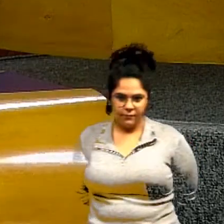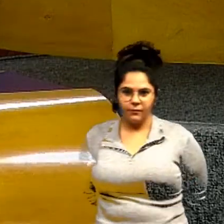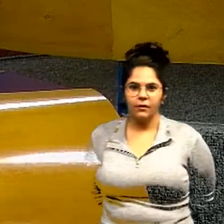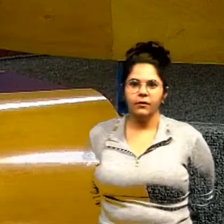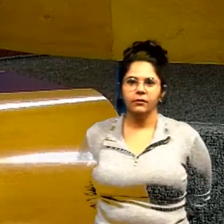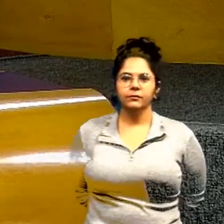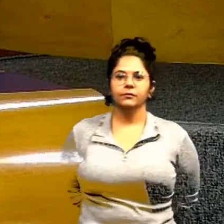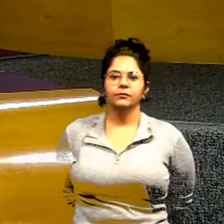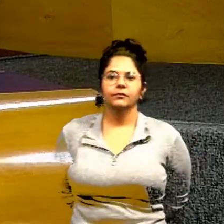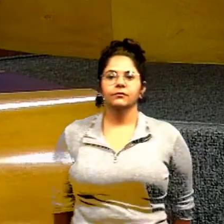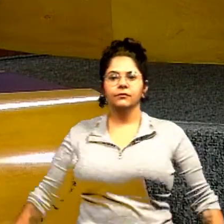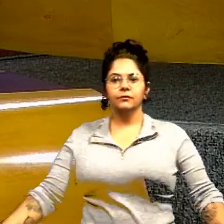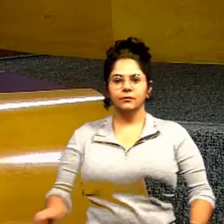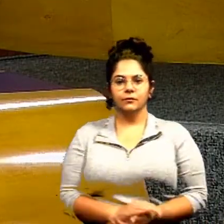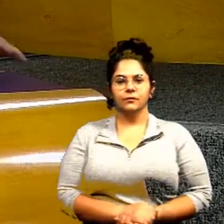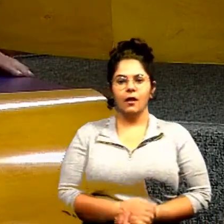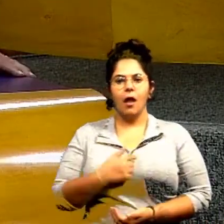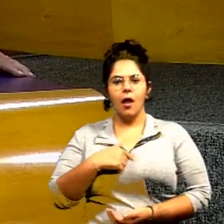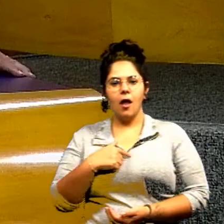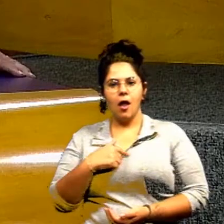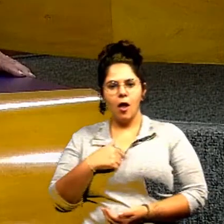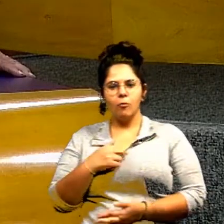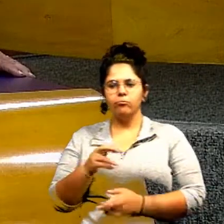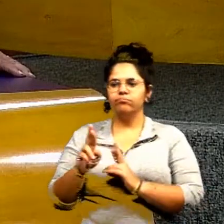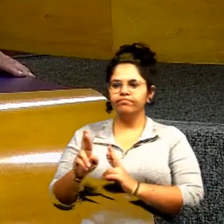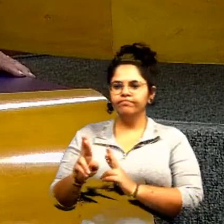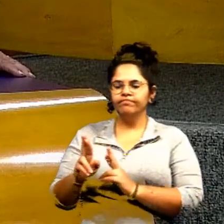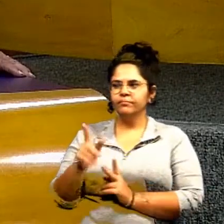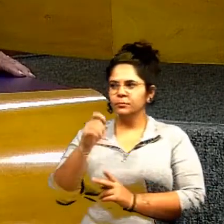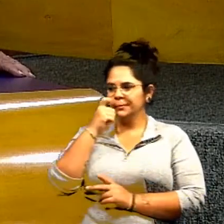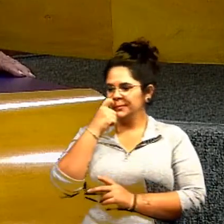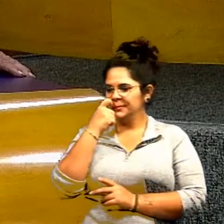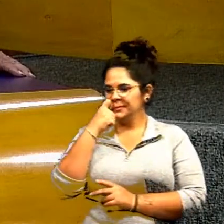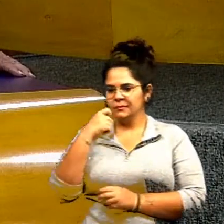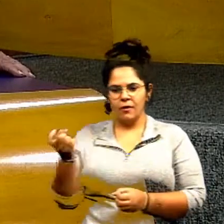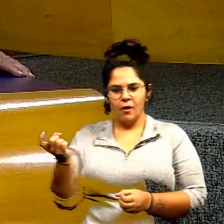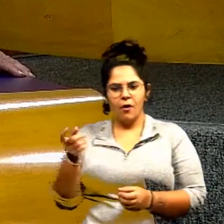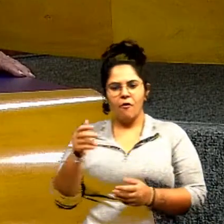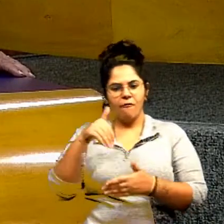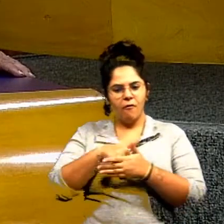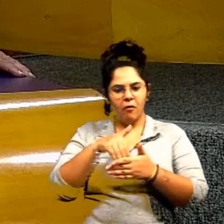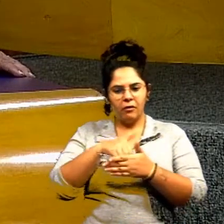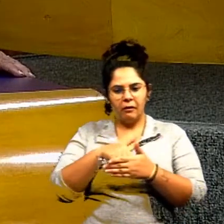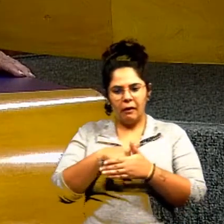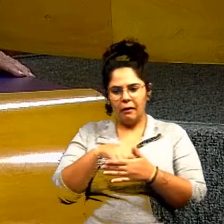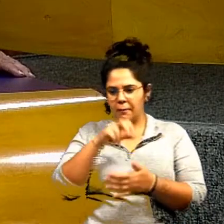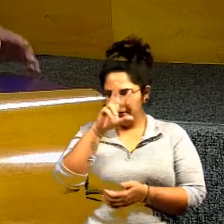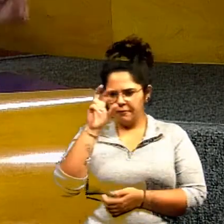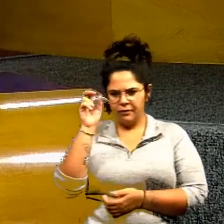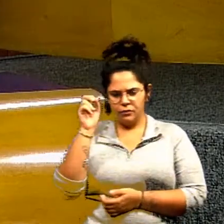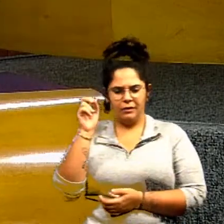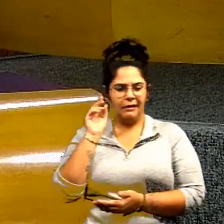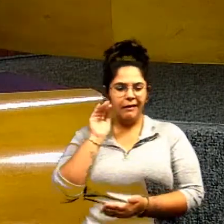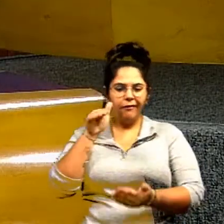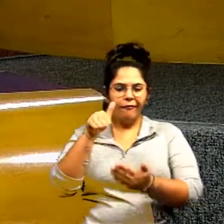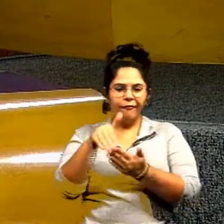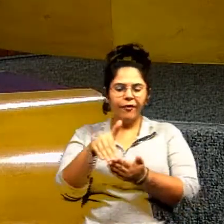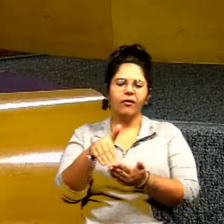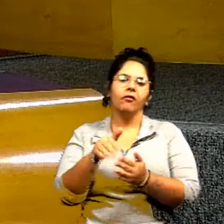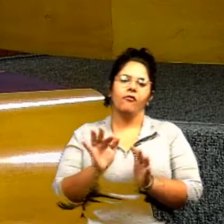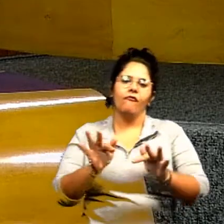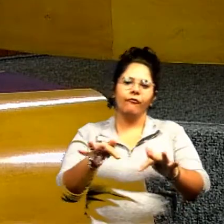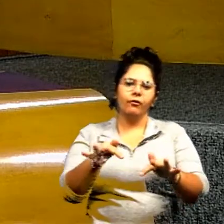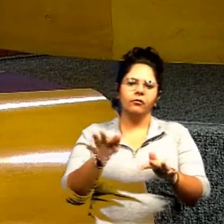e eu prometi, Crécio, que não voltarei na Prefeitura até terminar o mandato. E vamos